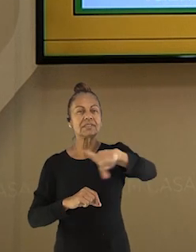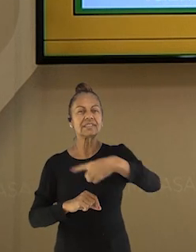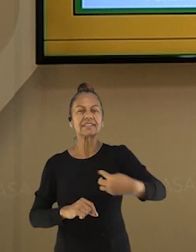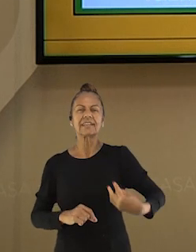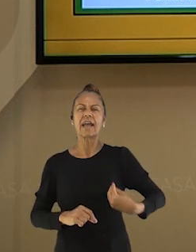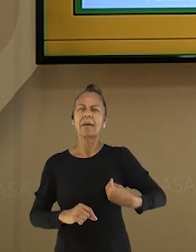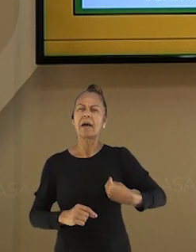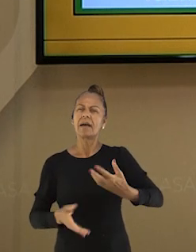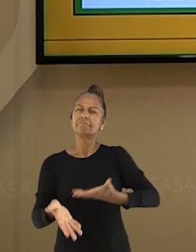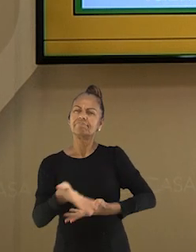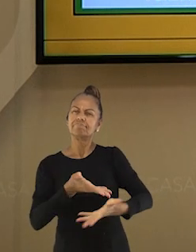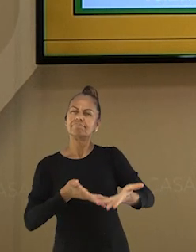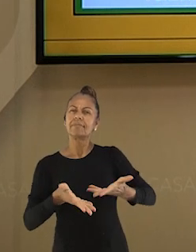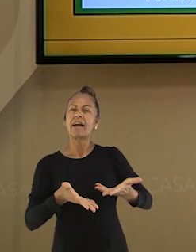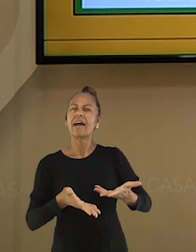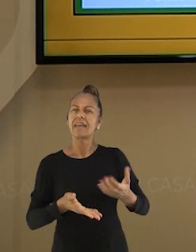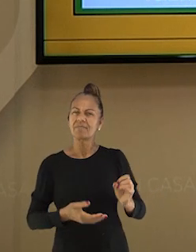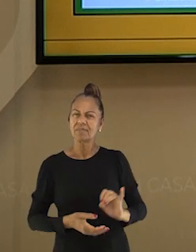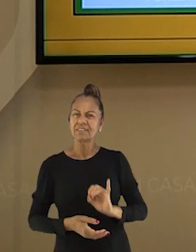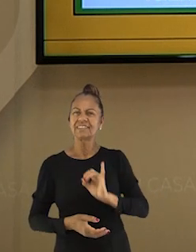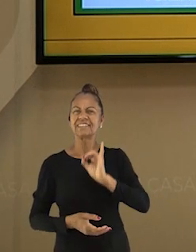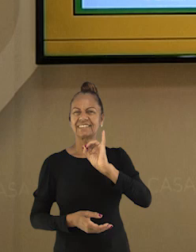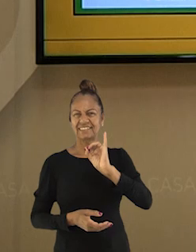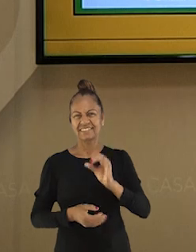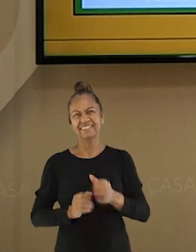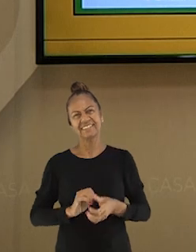importante para nós do Dever em Casa na TV.